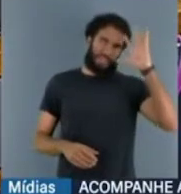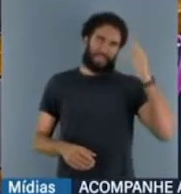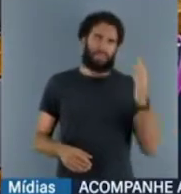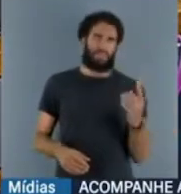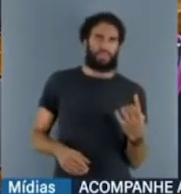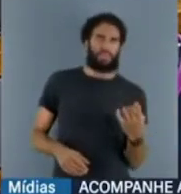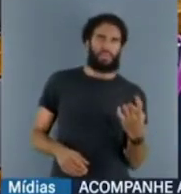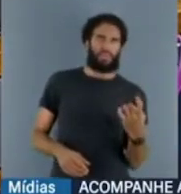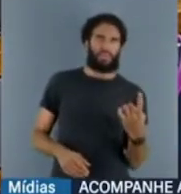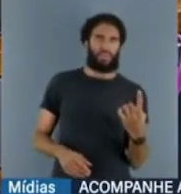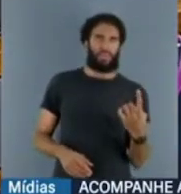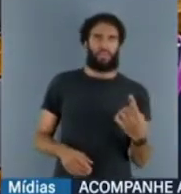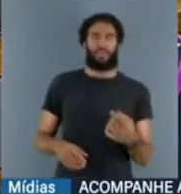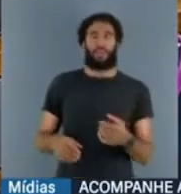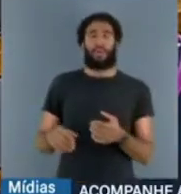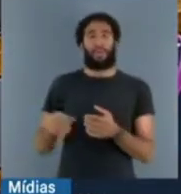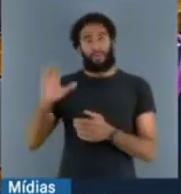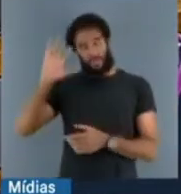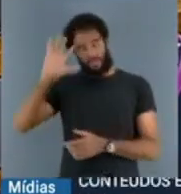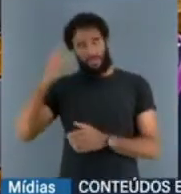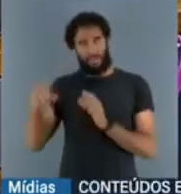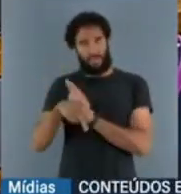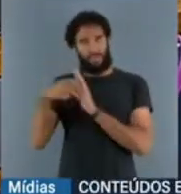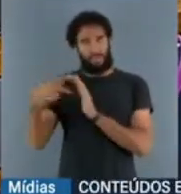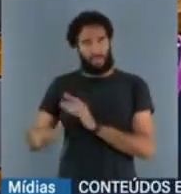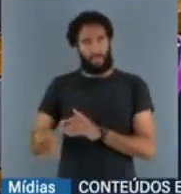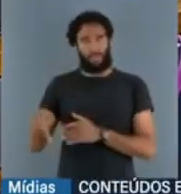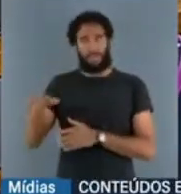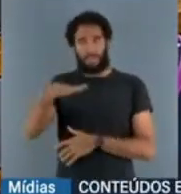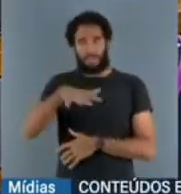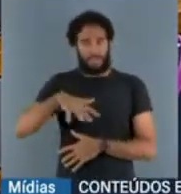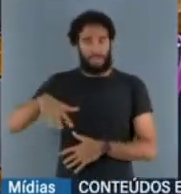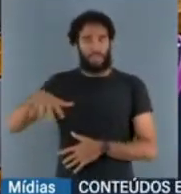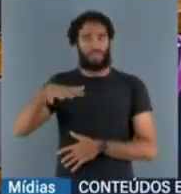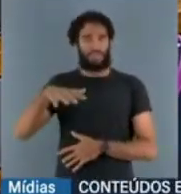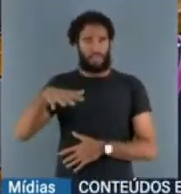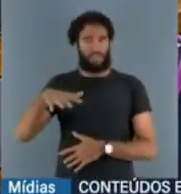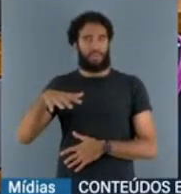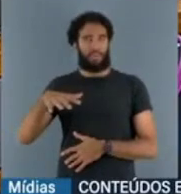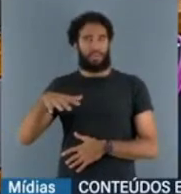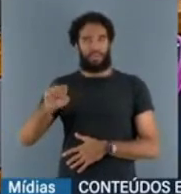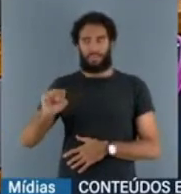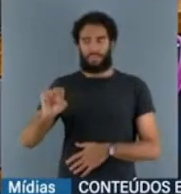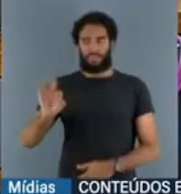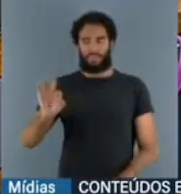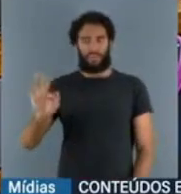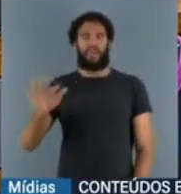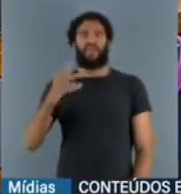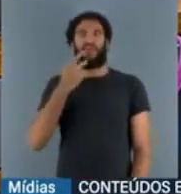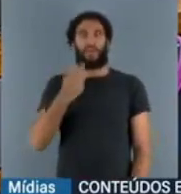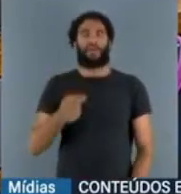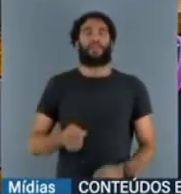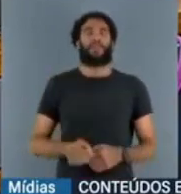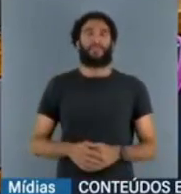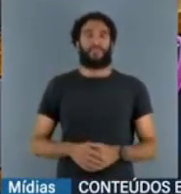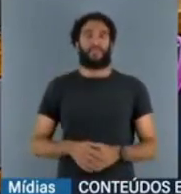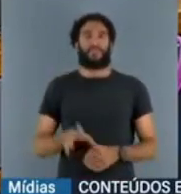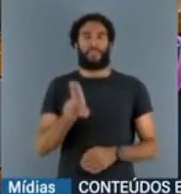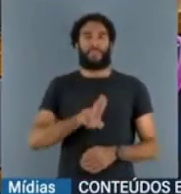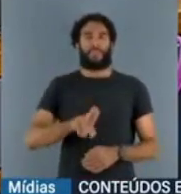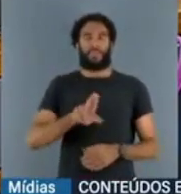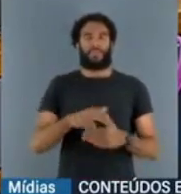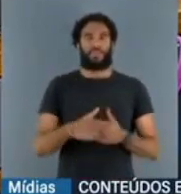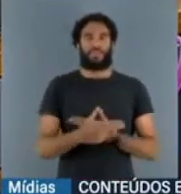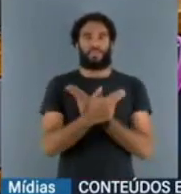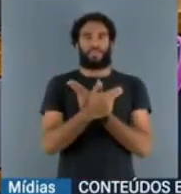decisão do Supremo Tribunal Federal, no seu Pleno, dizendo, A utilização da Força Nacional sem